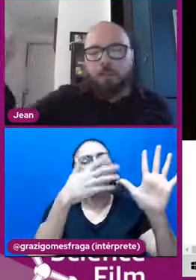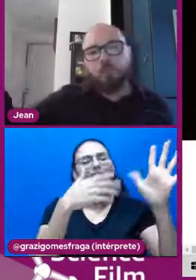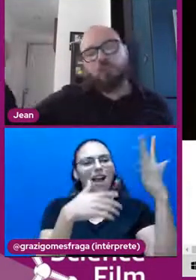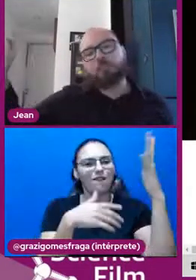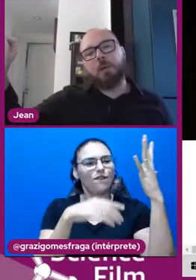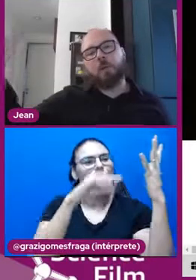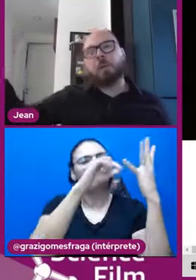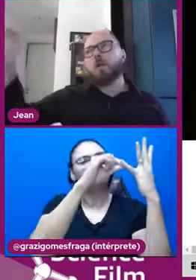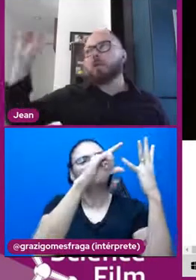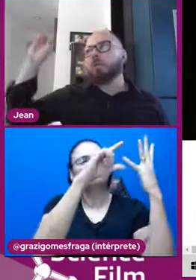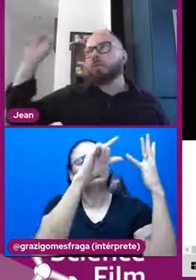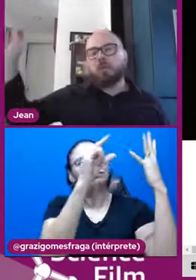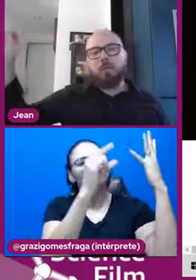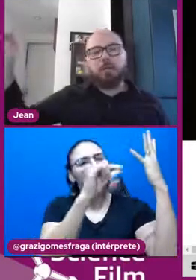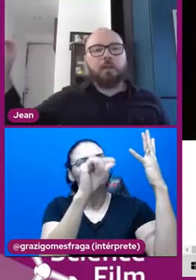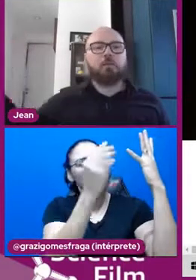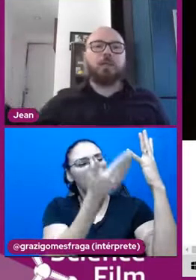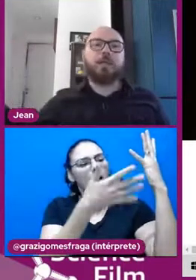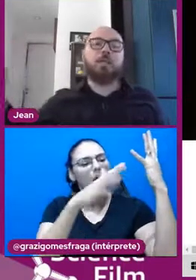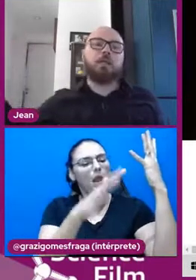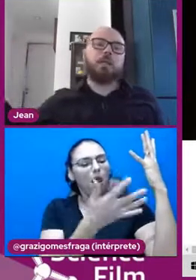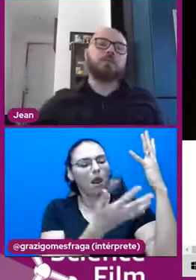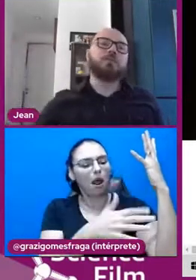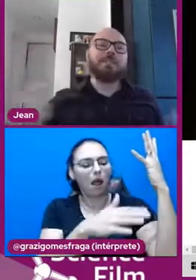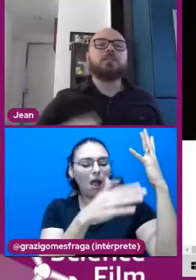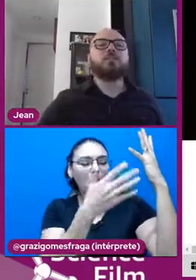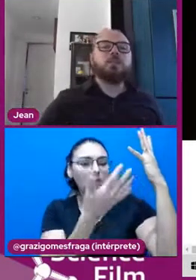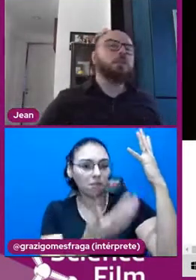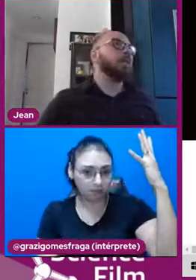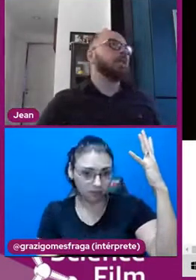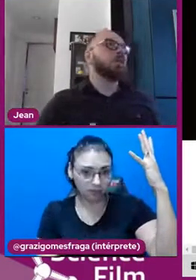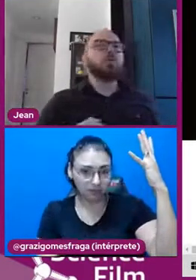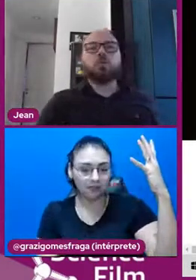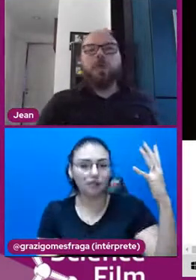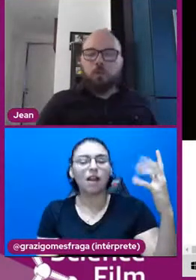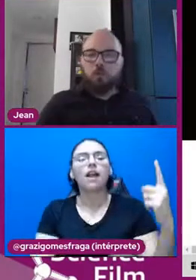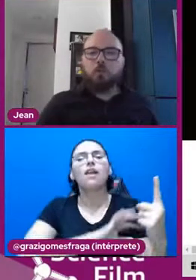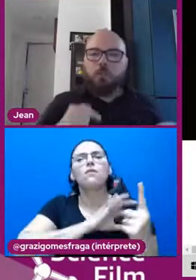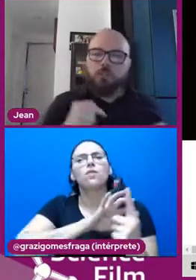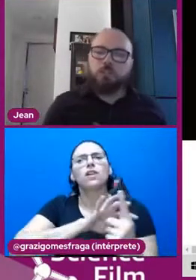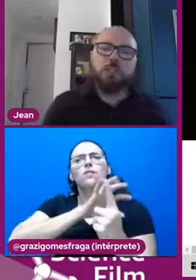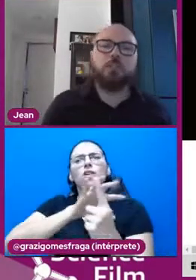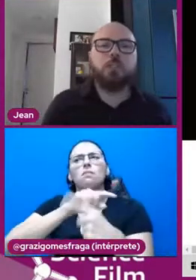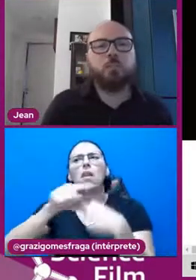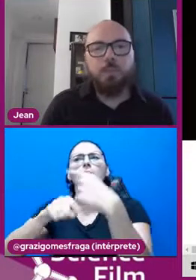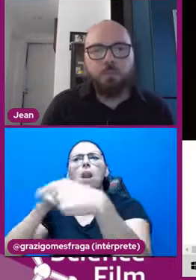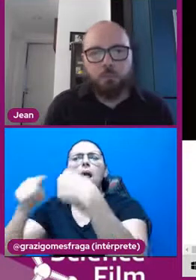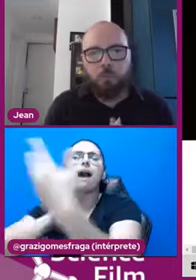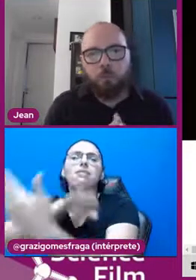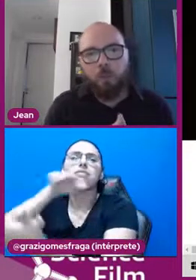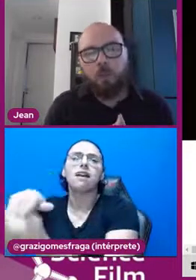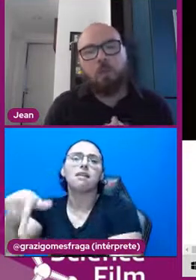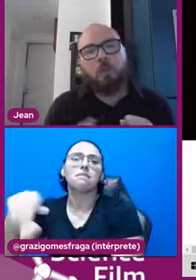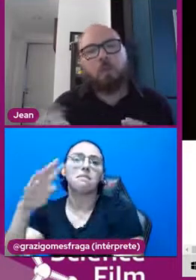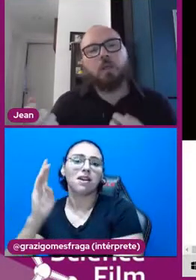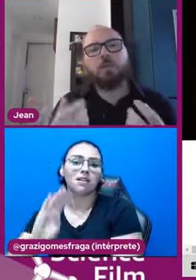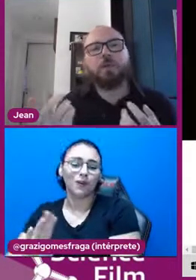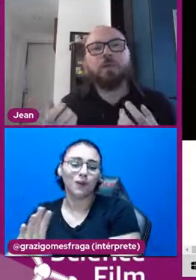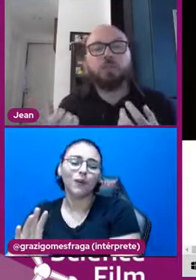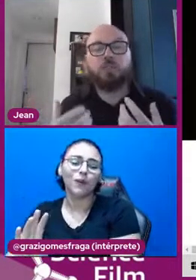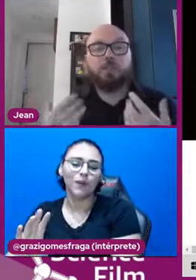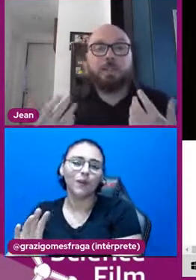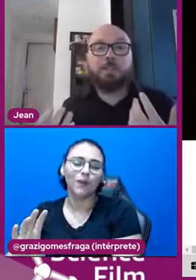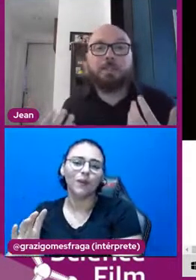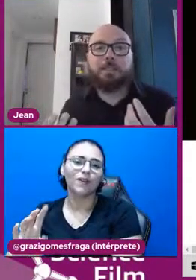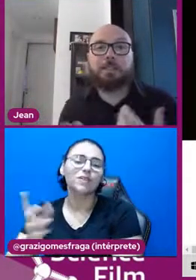numa ilha do Japão, o efeito daquela folha cair, a gente vai sentir aqui do outro lado do mundo, a gente sente aqui no Brasil, né? É